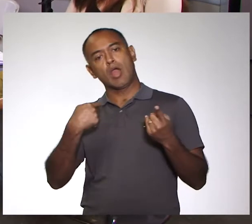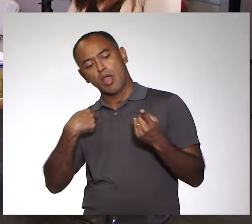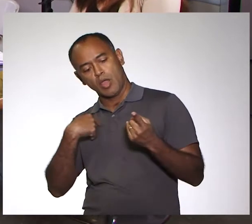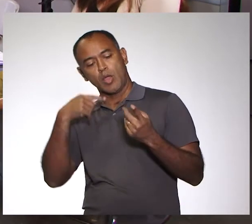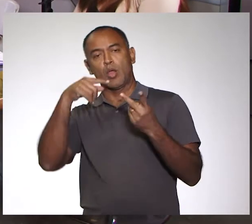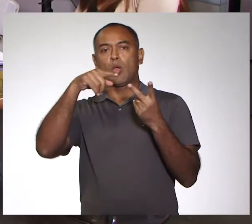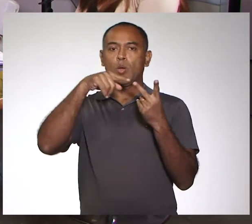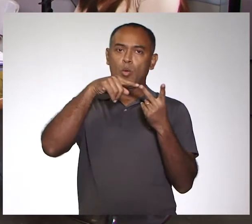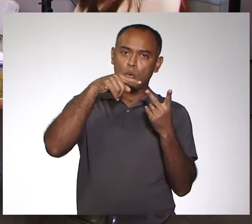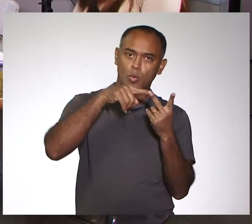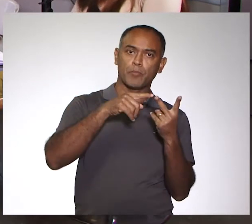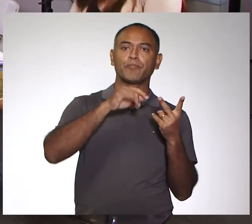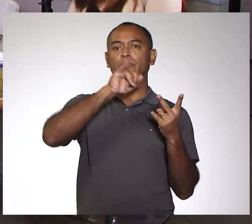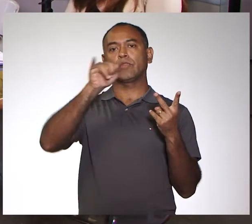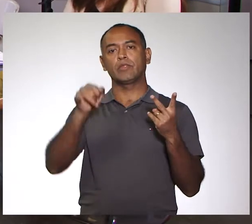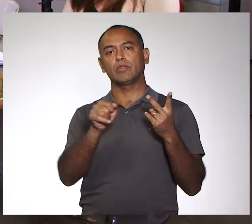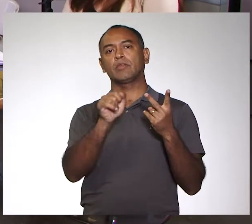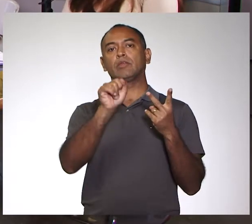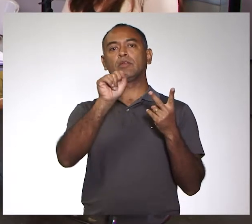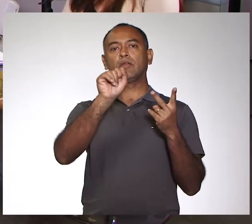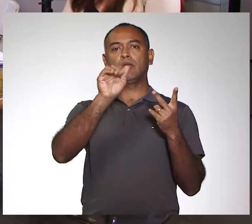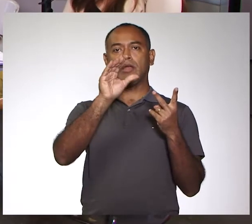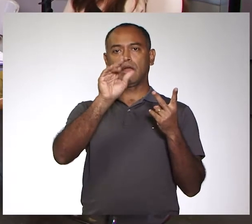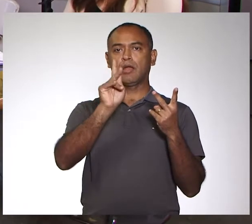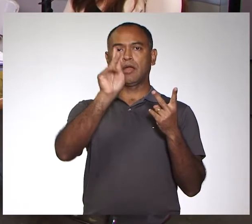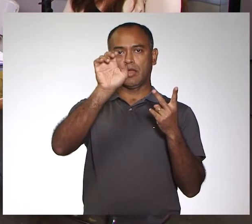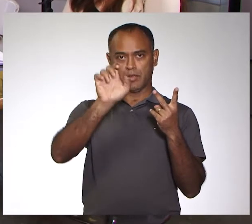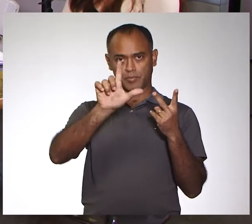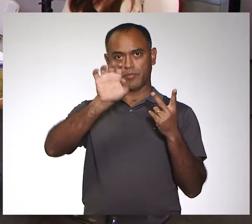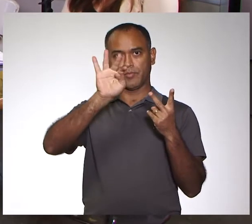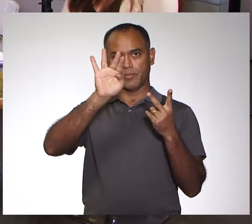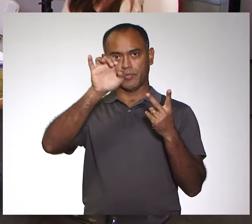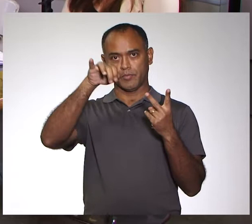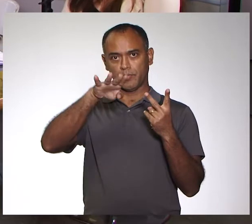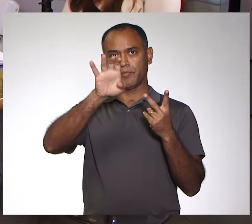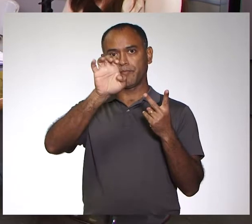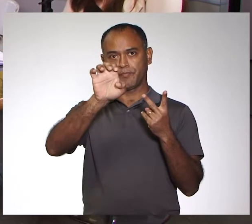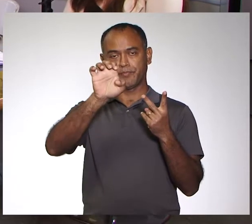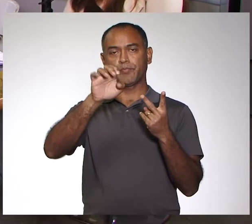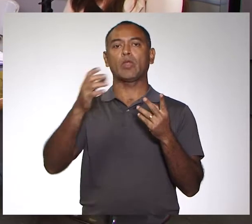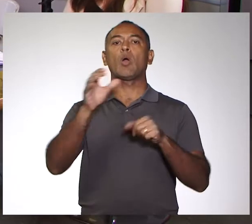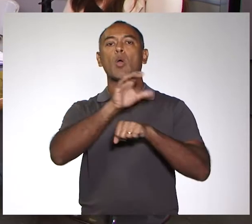professora Leila da Medicina e a professora Jaqueline do curso de Enfermagem.